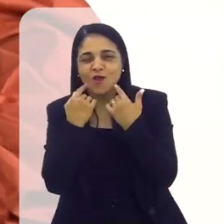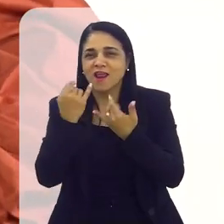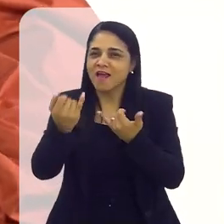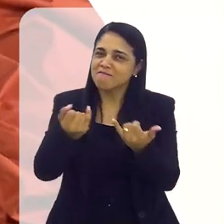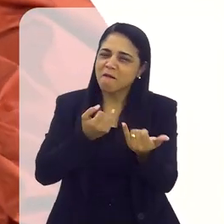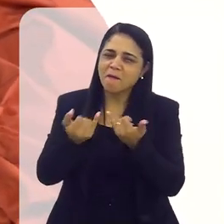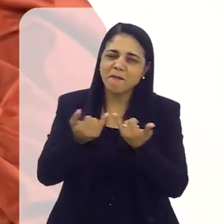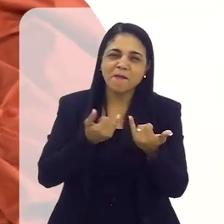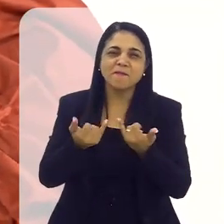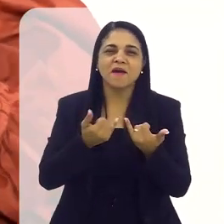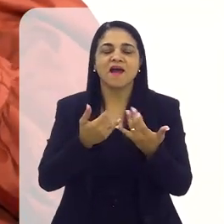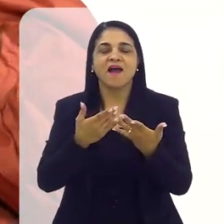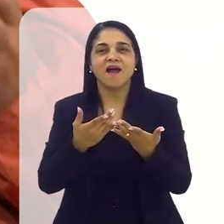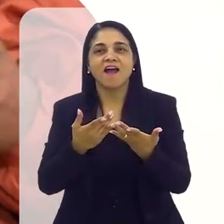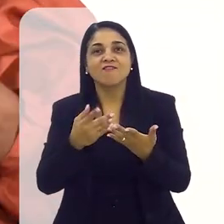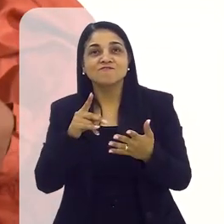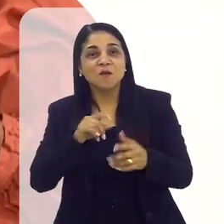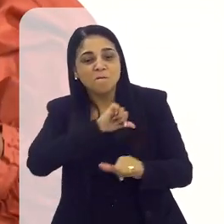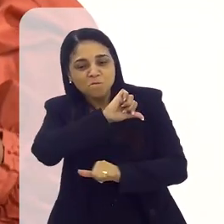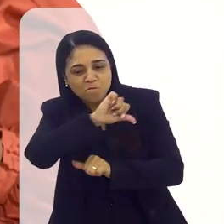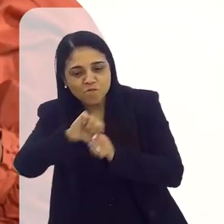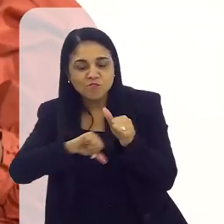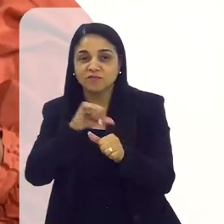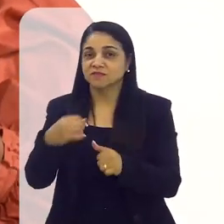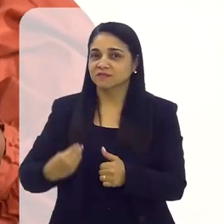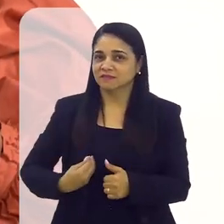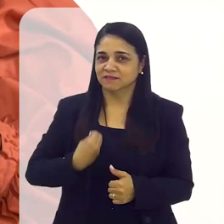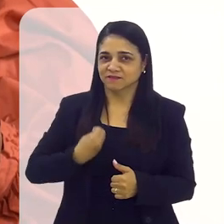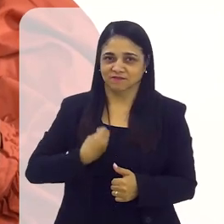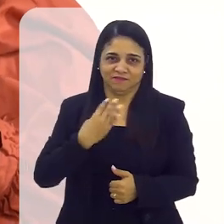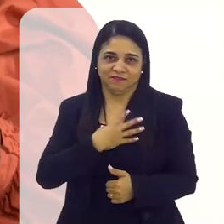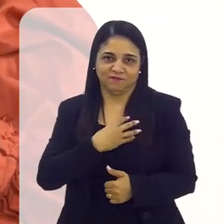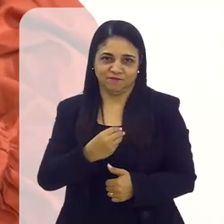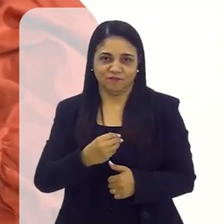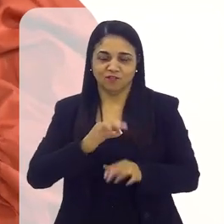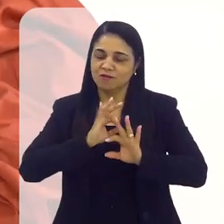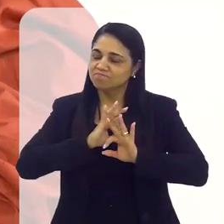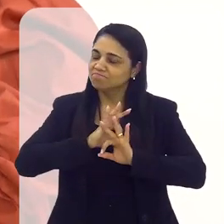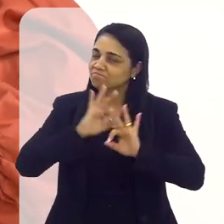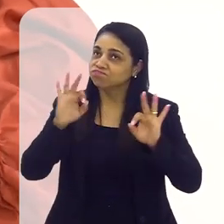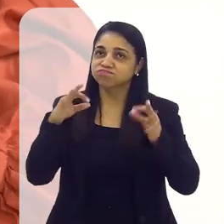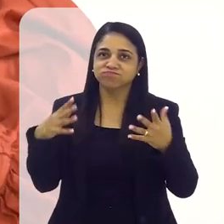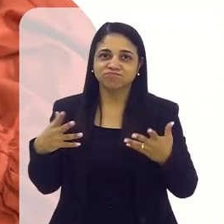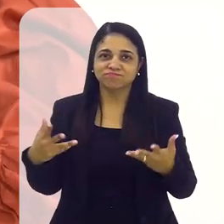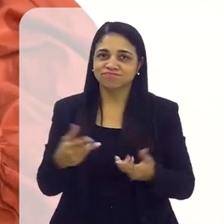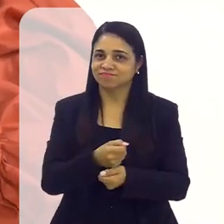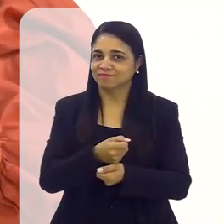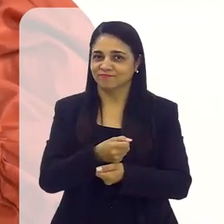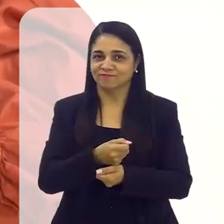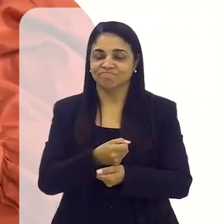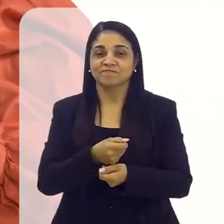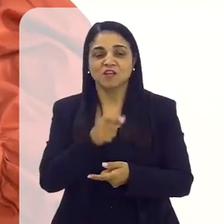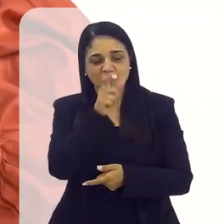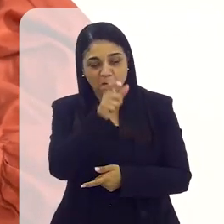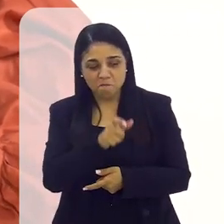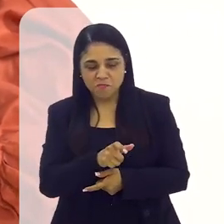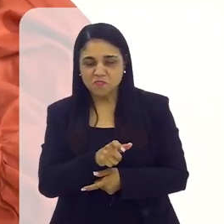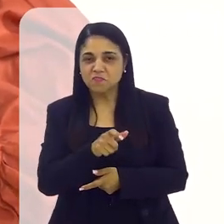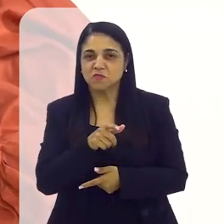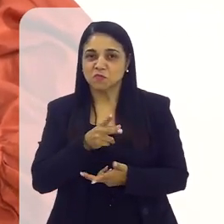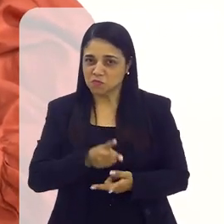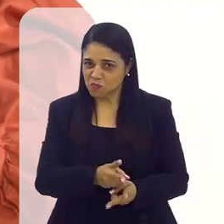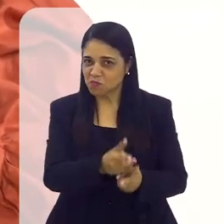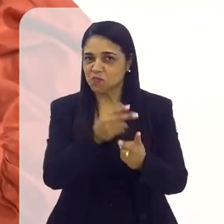fala. Ela vê o que aconteceu na vida do filho dela, né? É algo assim inexplicável. Ele continua uma pessoa assim bem